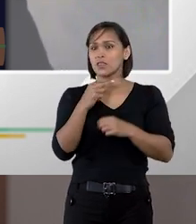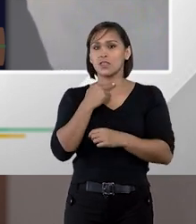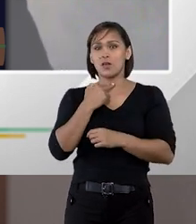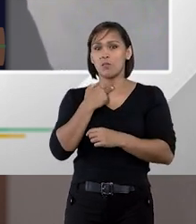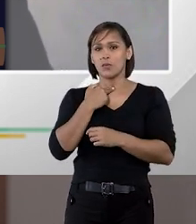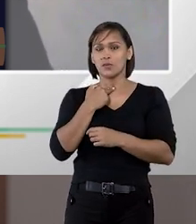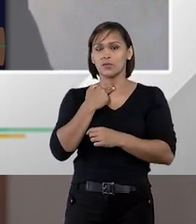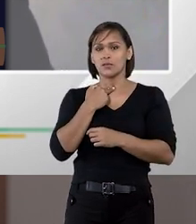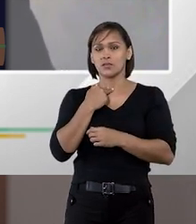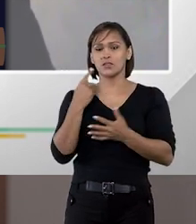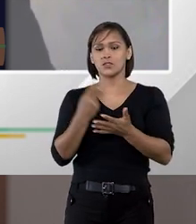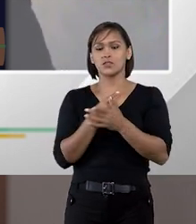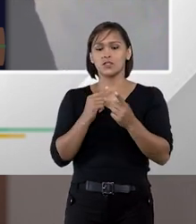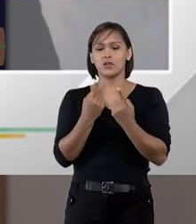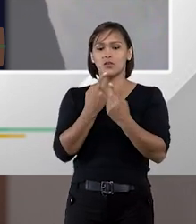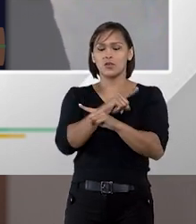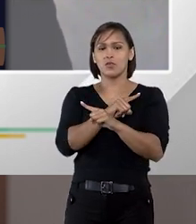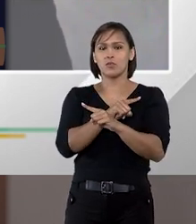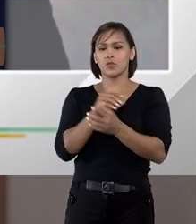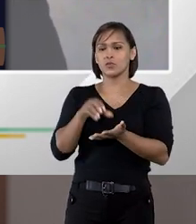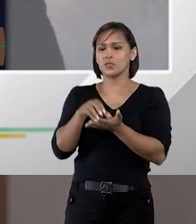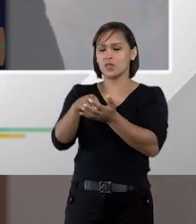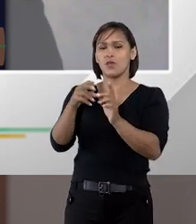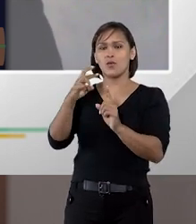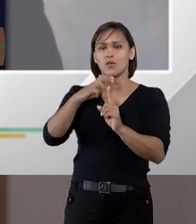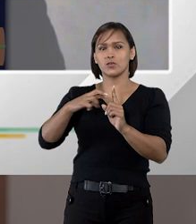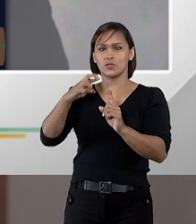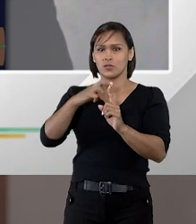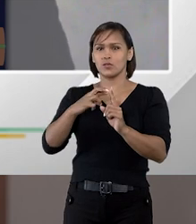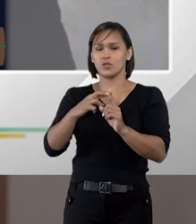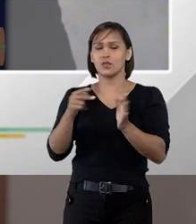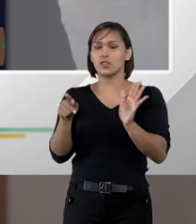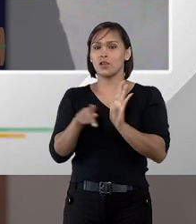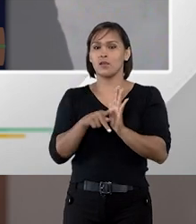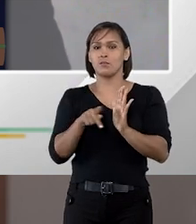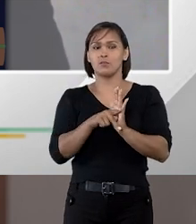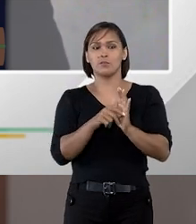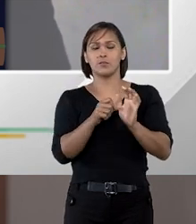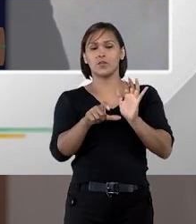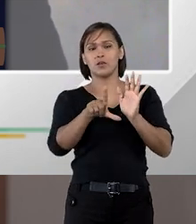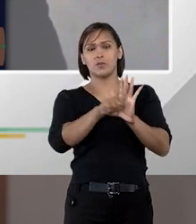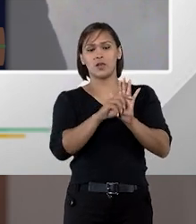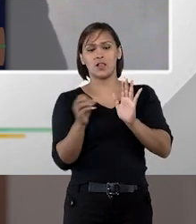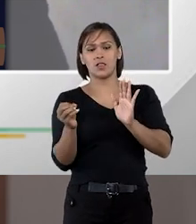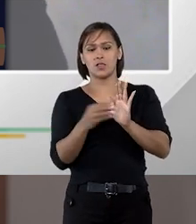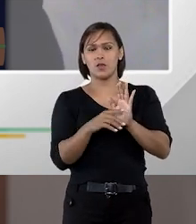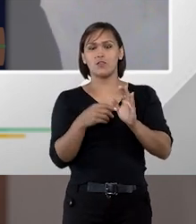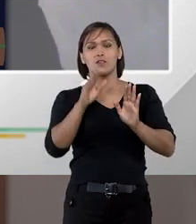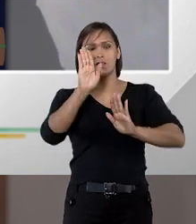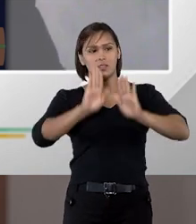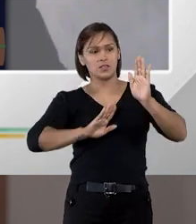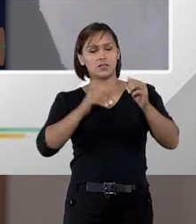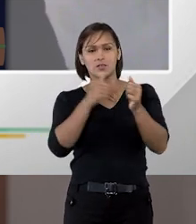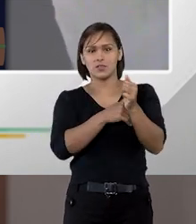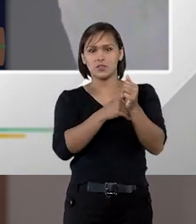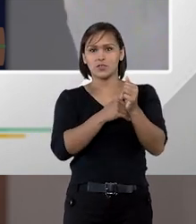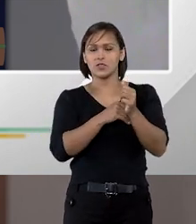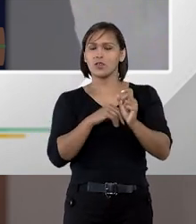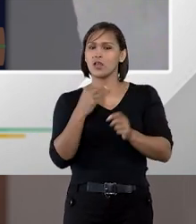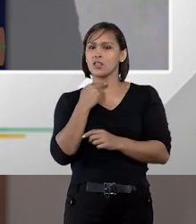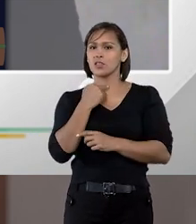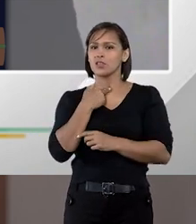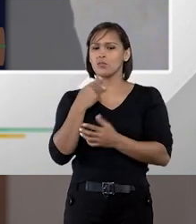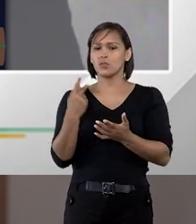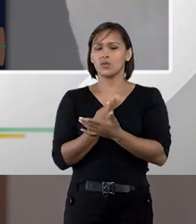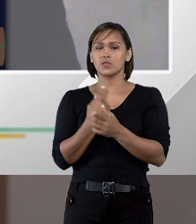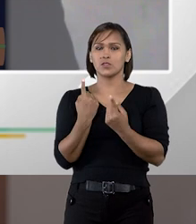não pode ser oposto aos órgãos de controle então a própria nova lei de licitação diz que esse sigilo do orçamento não pode